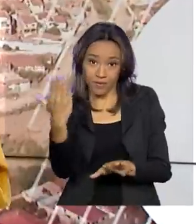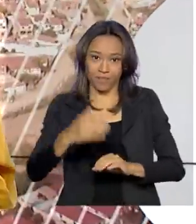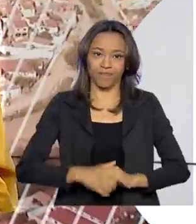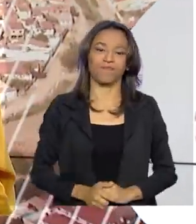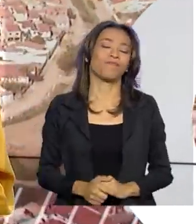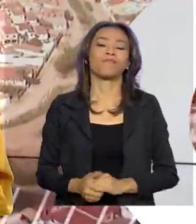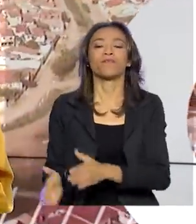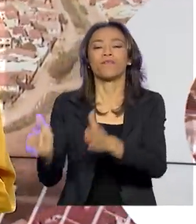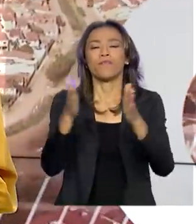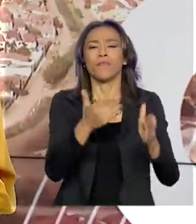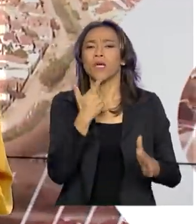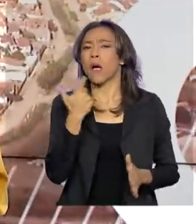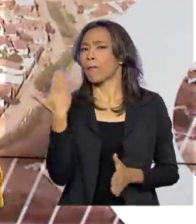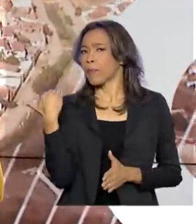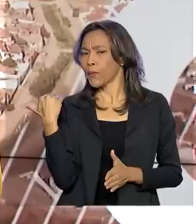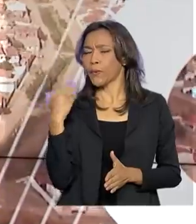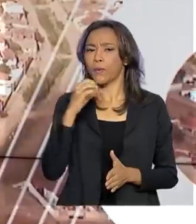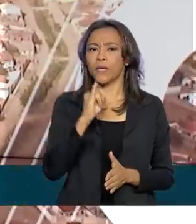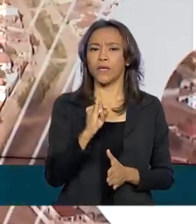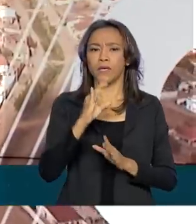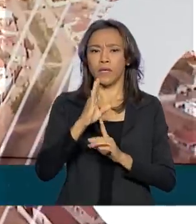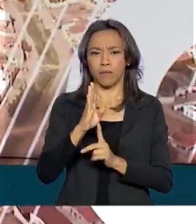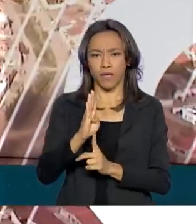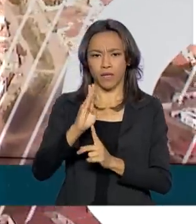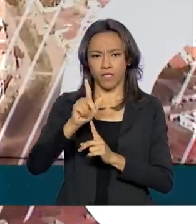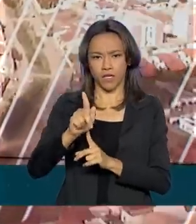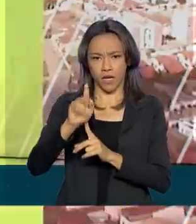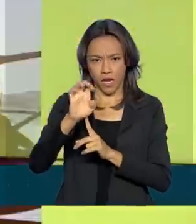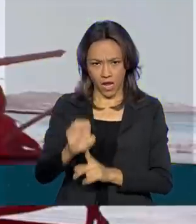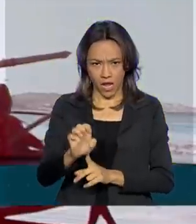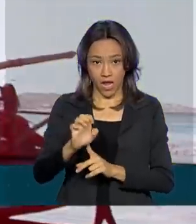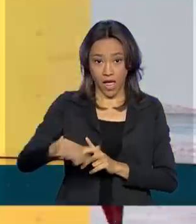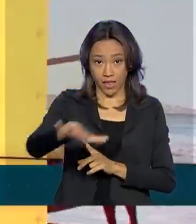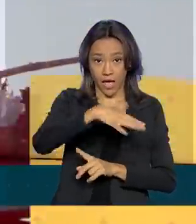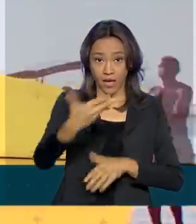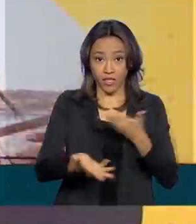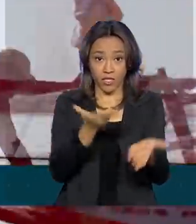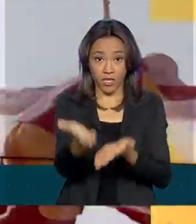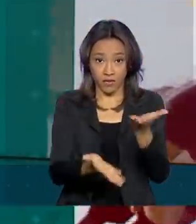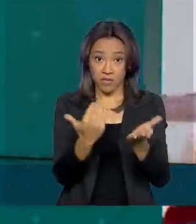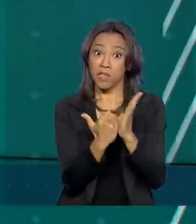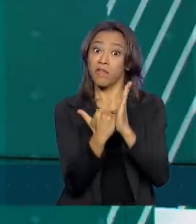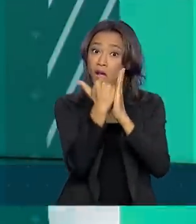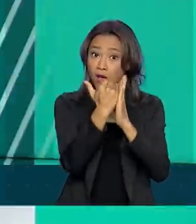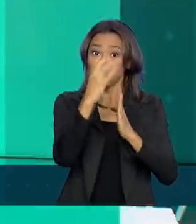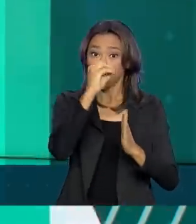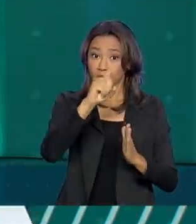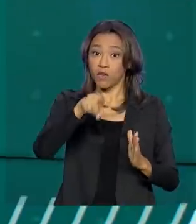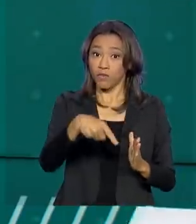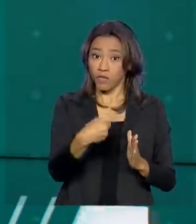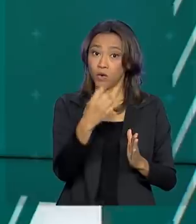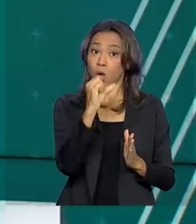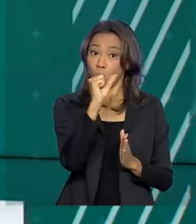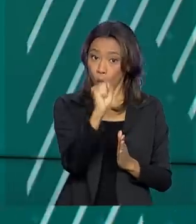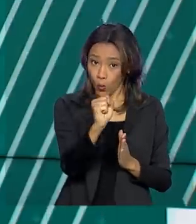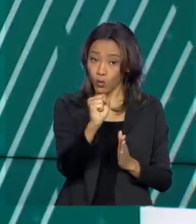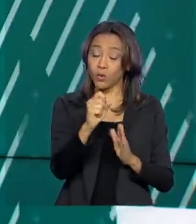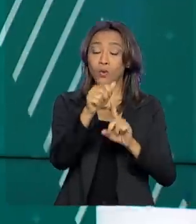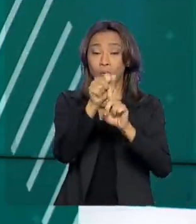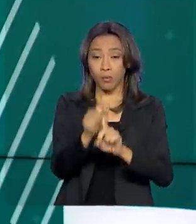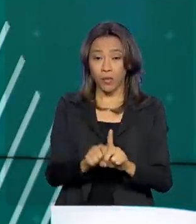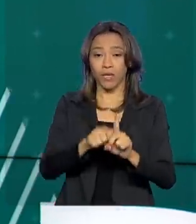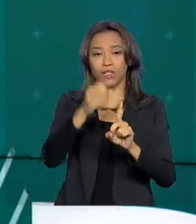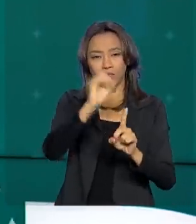E olha, o IBGE divulgou agora há pouco que o setor de serviços teve alta de 0,8% em outubro. Essa é a segunda taxa